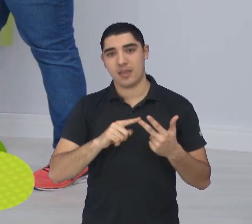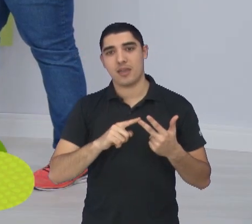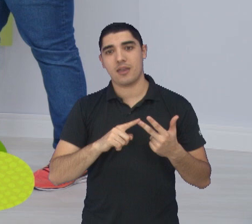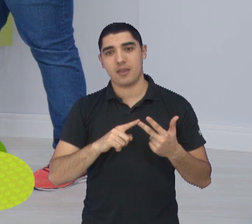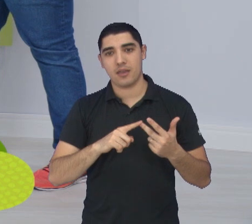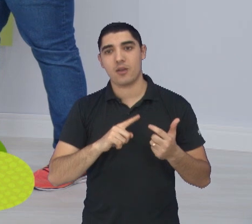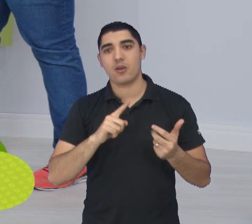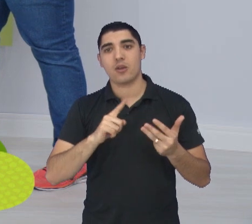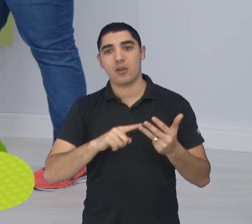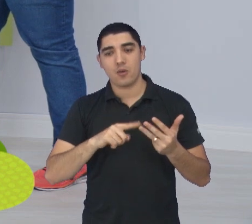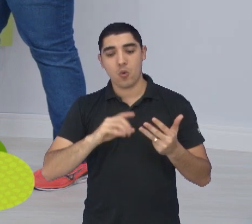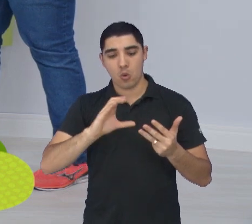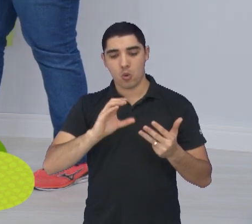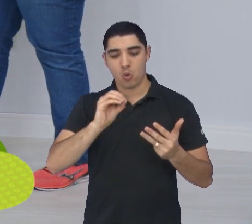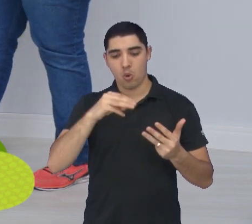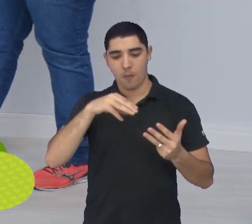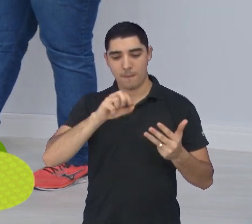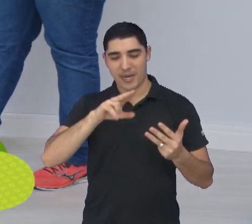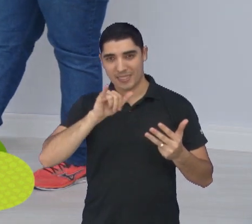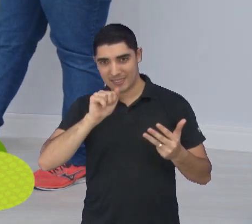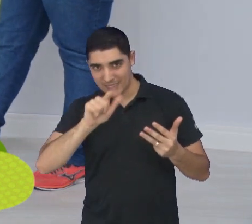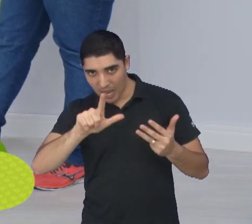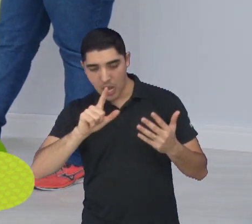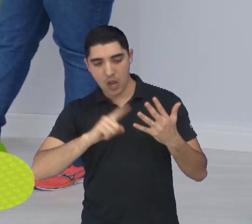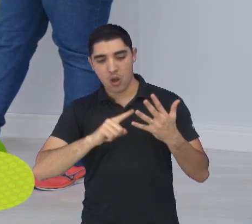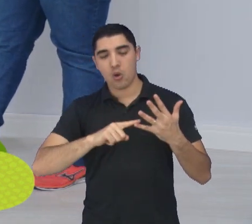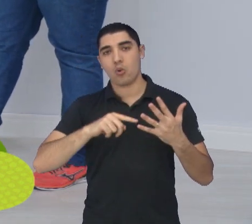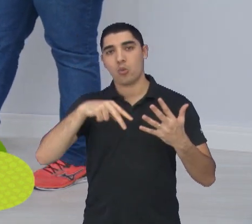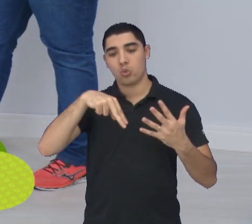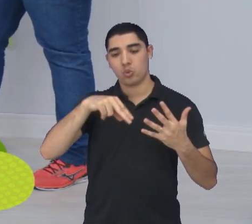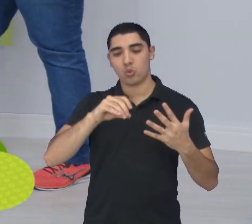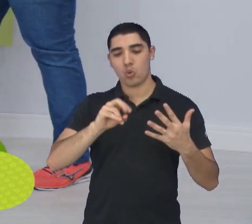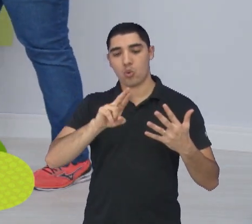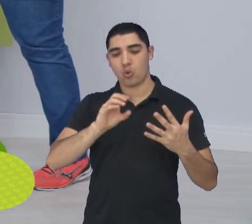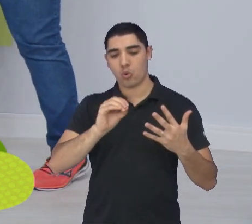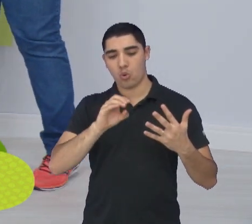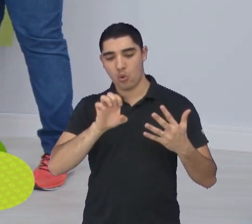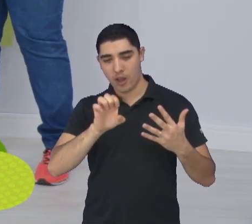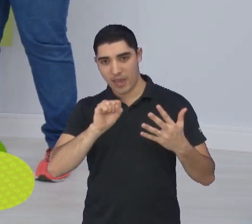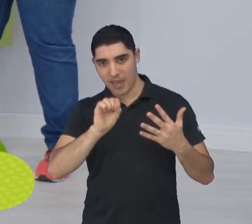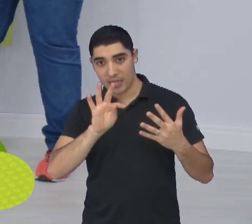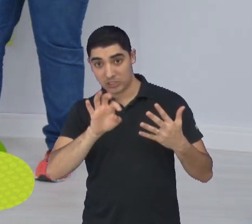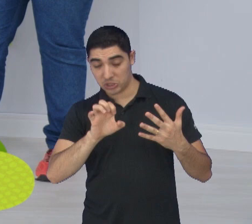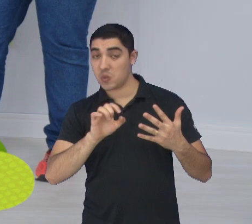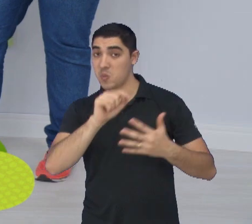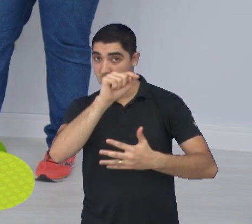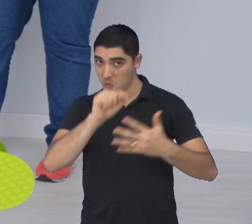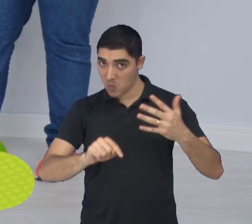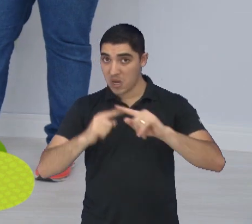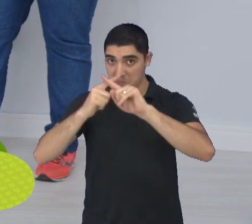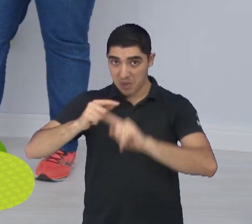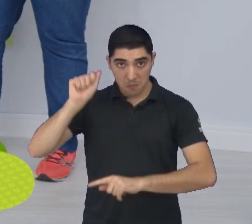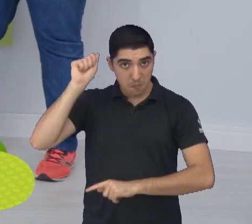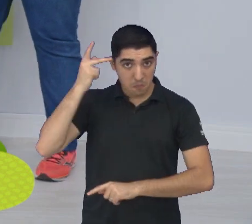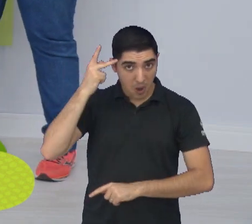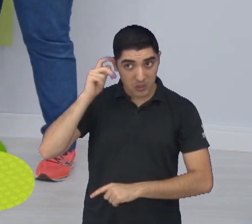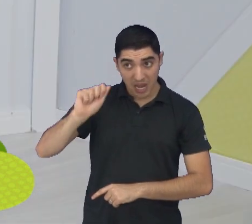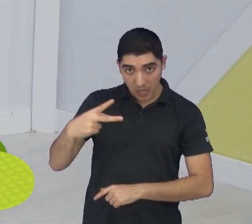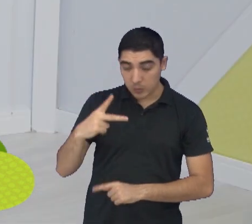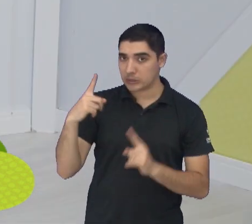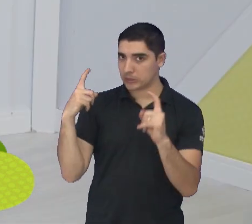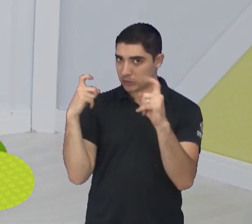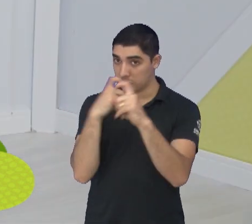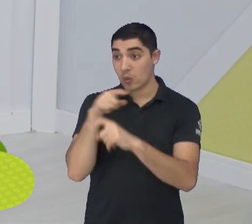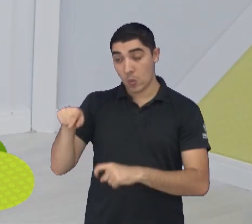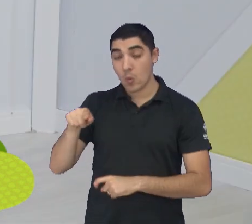Comercial de Verão Preto. O Oeste, que sempre vem com uma graninha. Que é um time de tradição. Então, realmente, vai ser uma Série A2 muito disputada. São José que abre o olho aí,